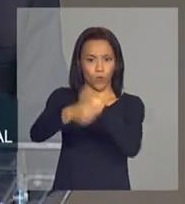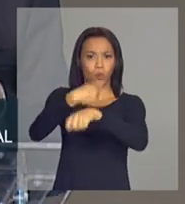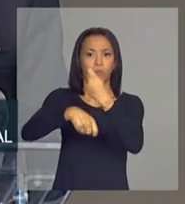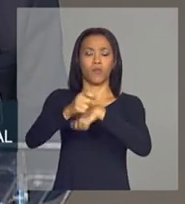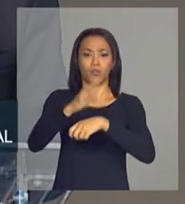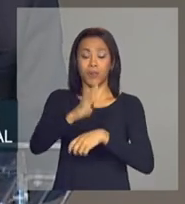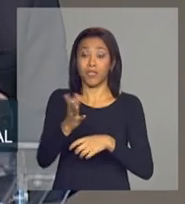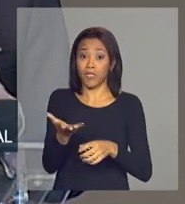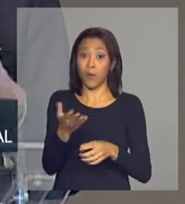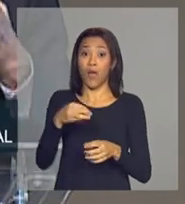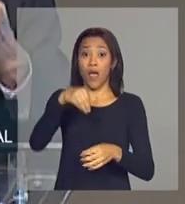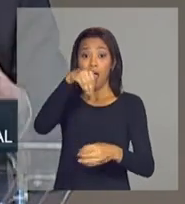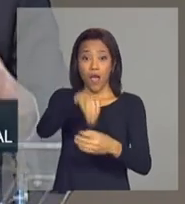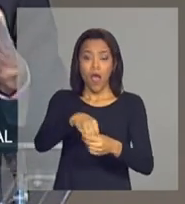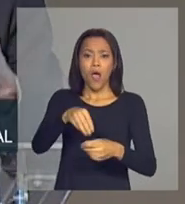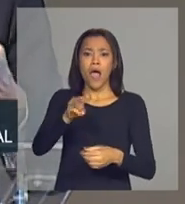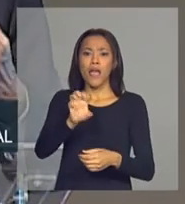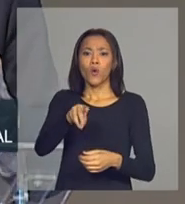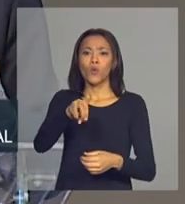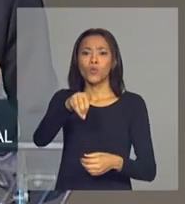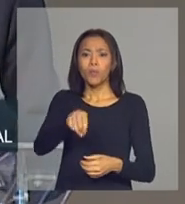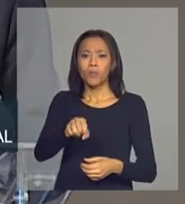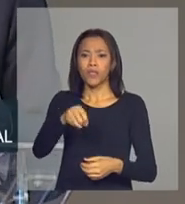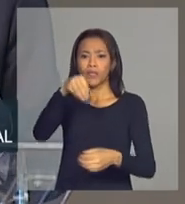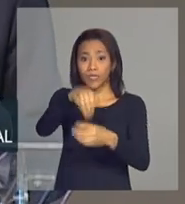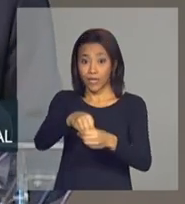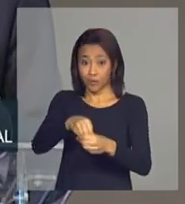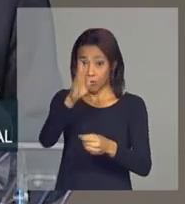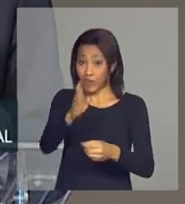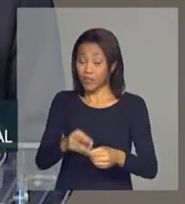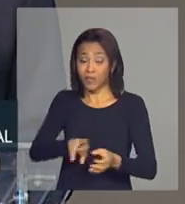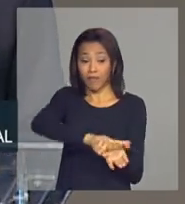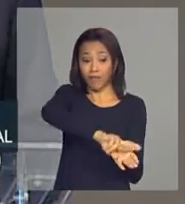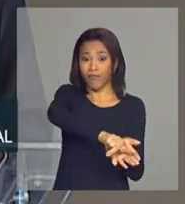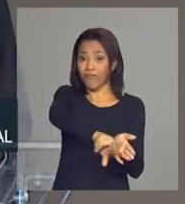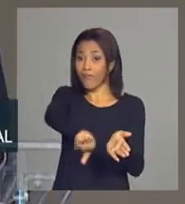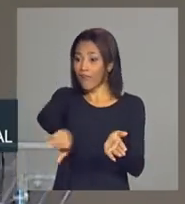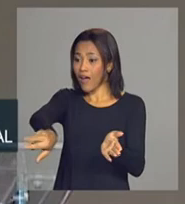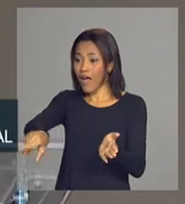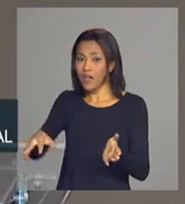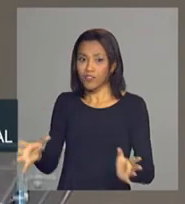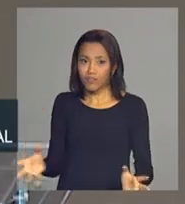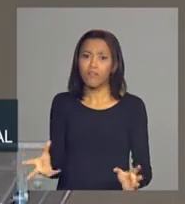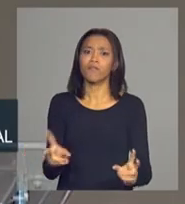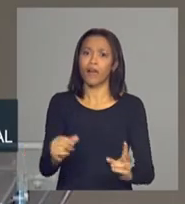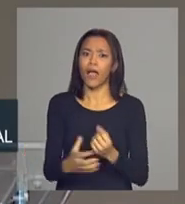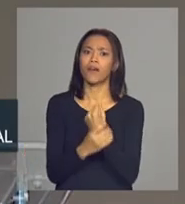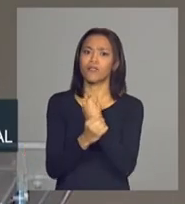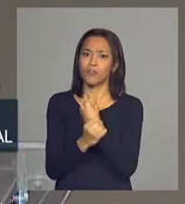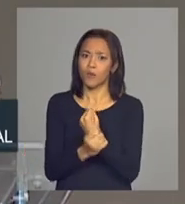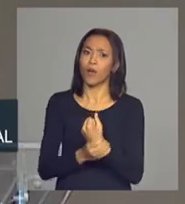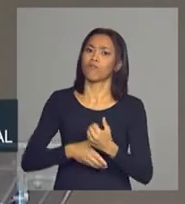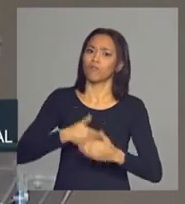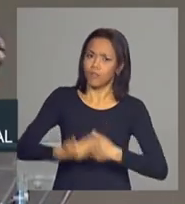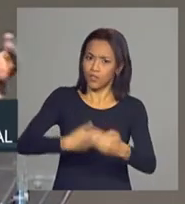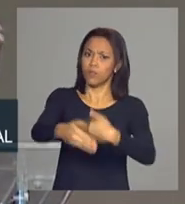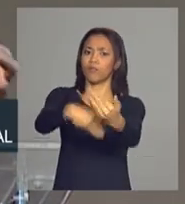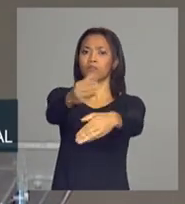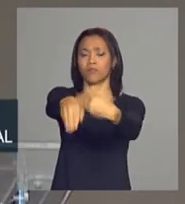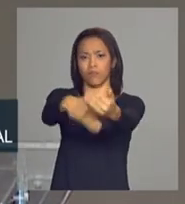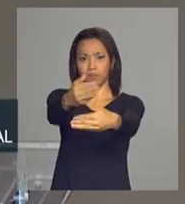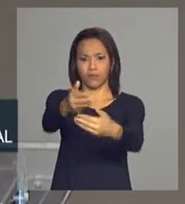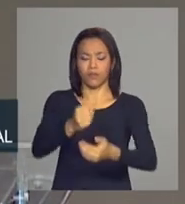diversidade de fronteiras de investimento e de crescimento que assegurarão nos próximos anos a